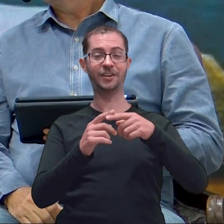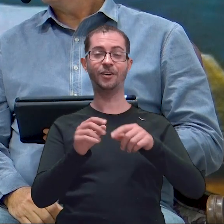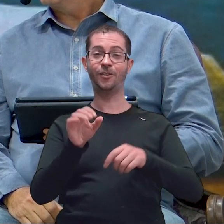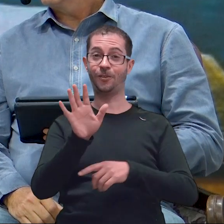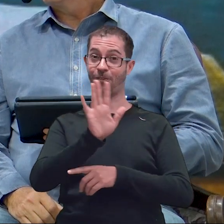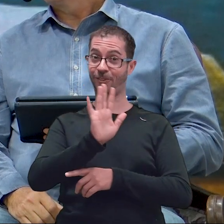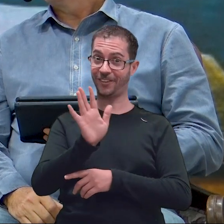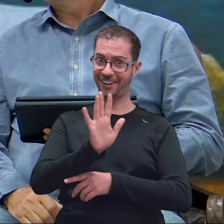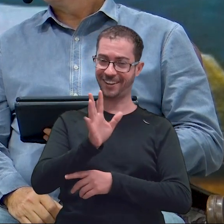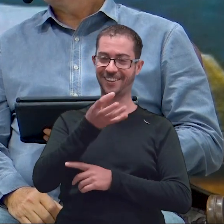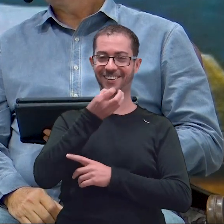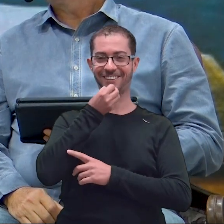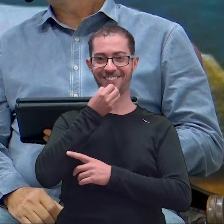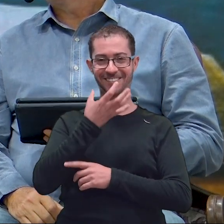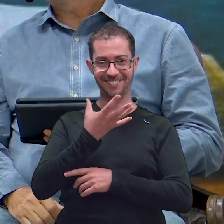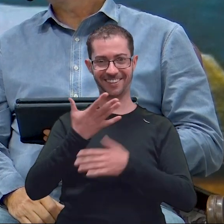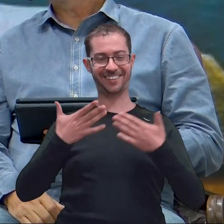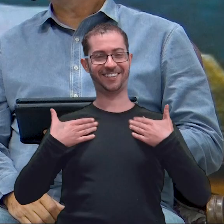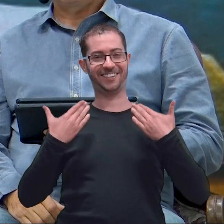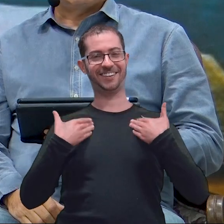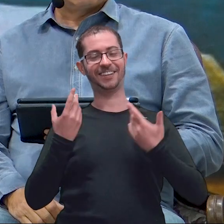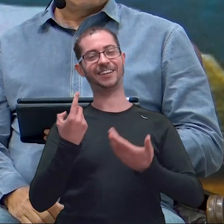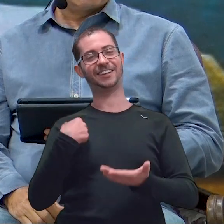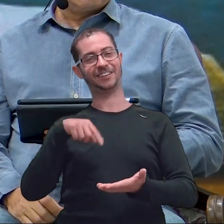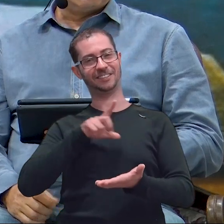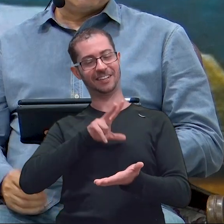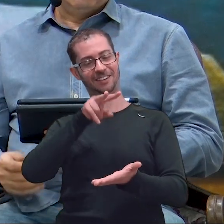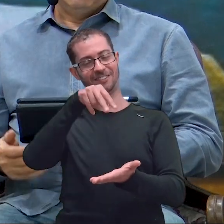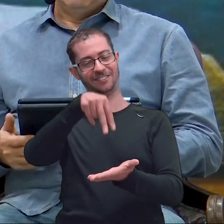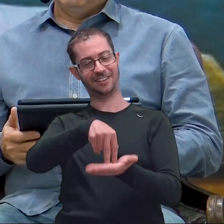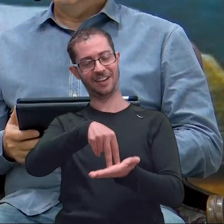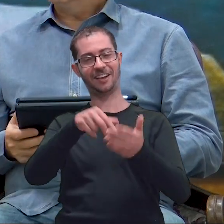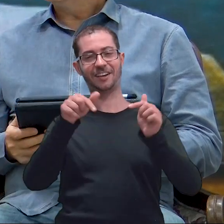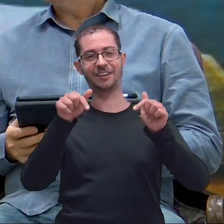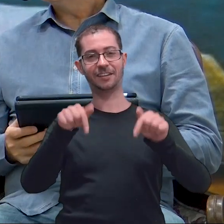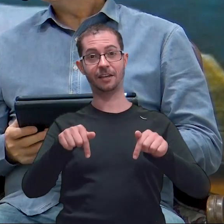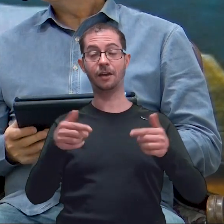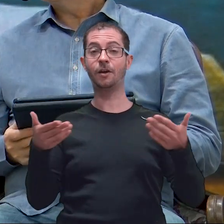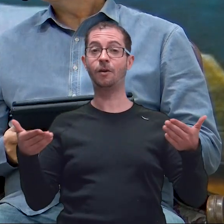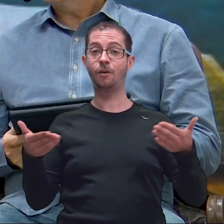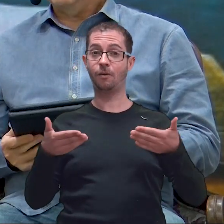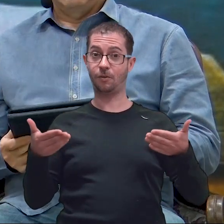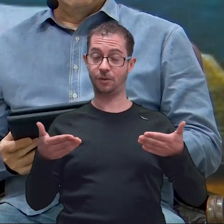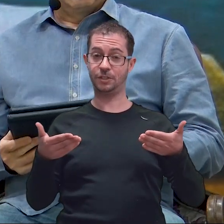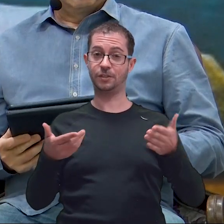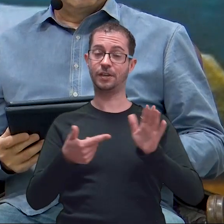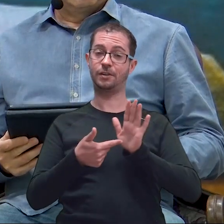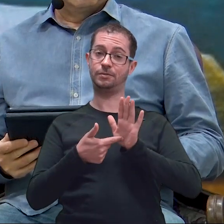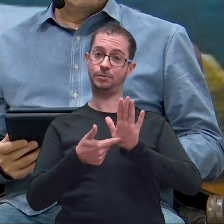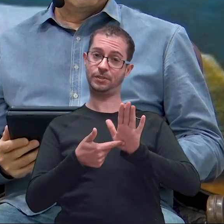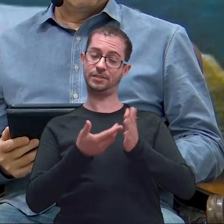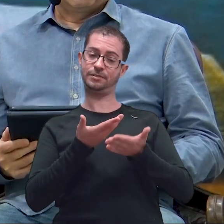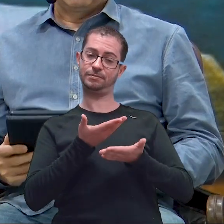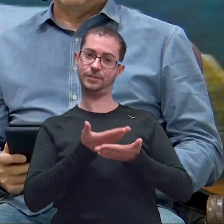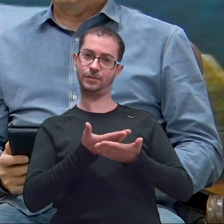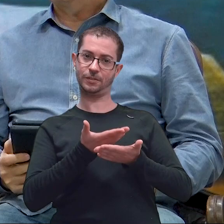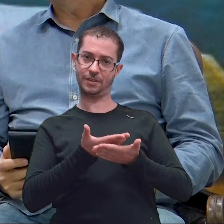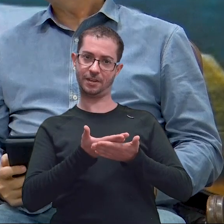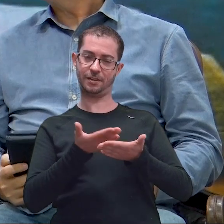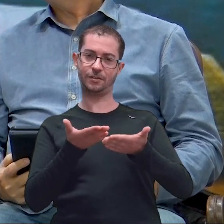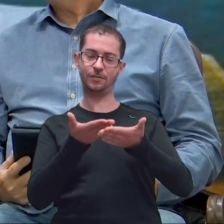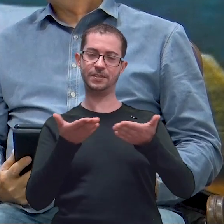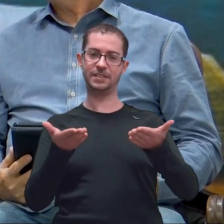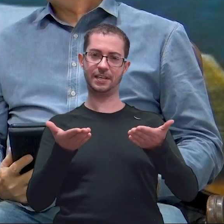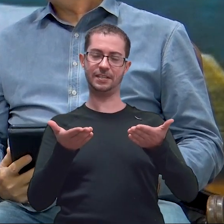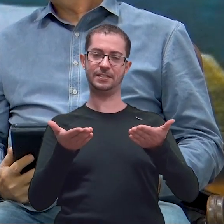É uma alegria estar novamente aqui. E hoje, Hilda, eu quero considerar com vocês um tema que é